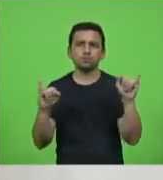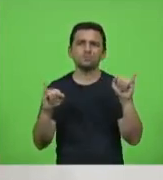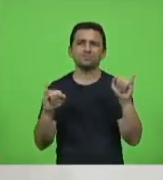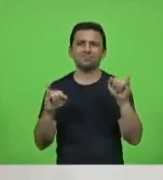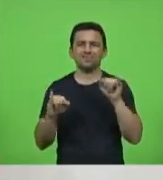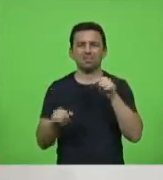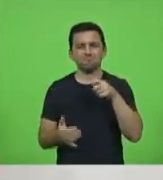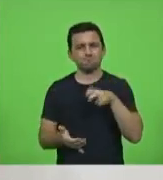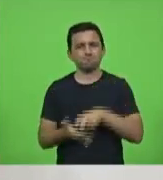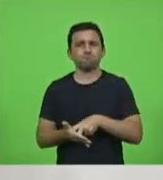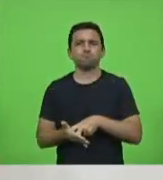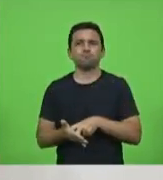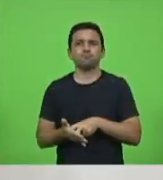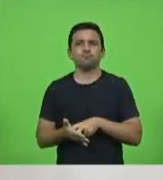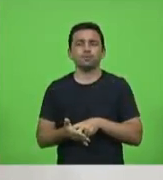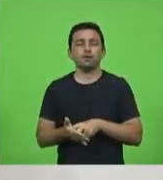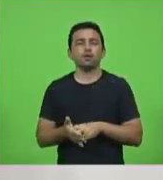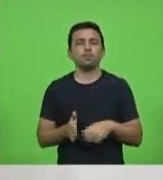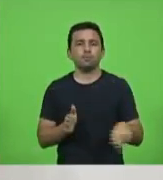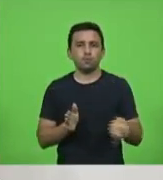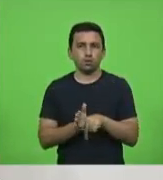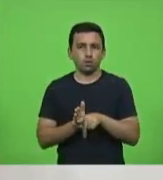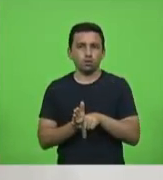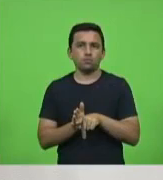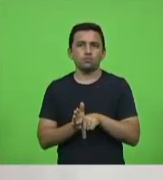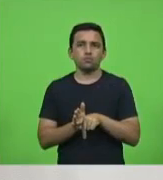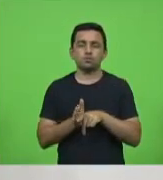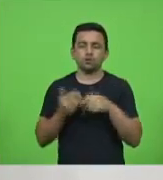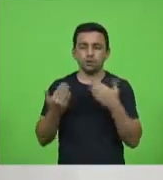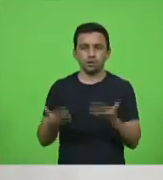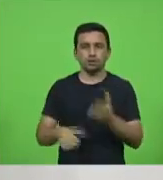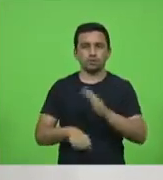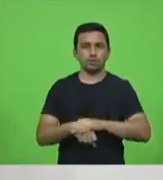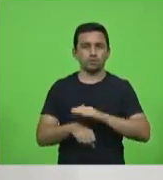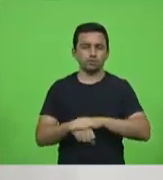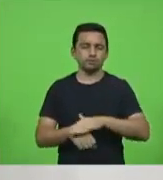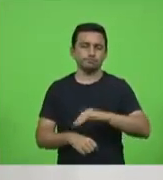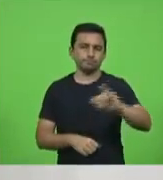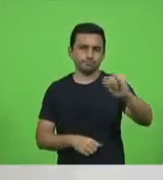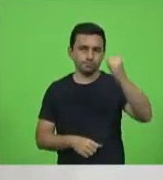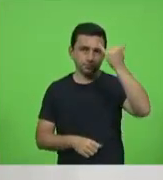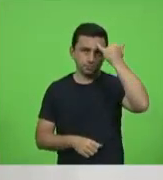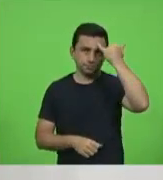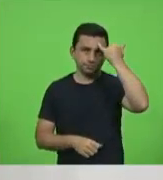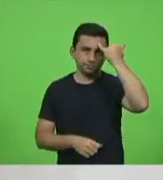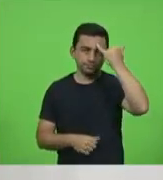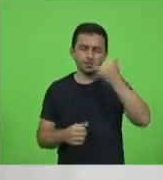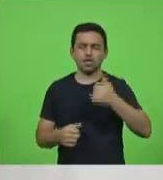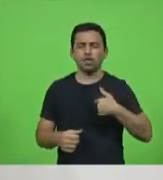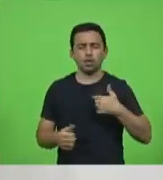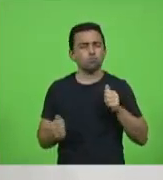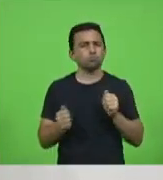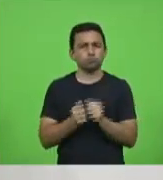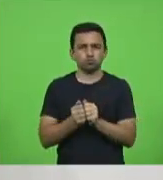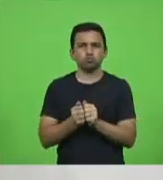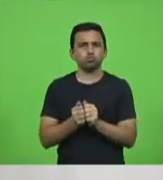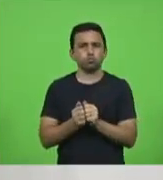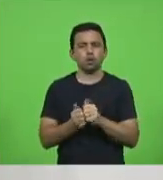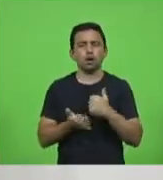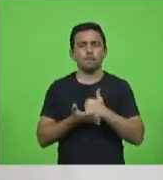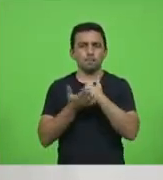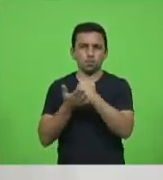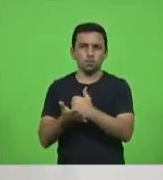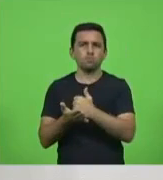Matéria essa trazida do parlamento pelo deputado Jair Mioto, que eu corroboro e participo da sua